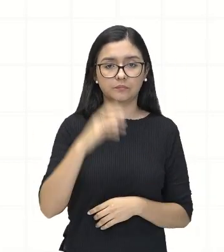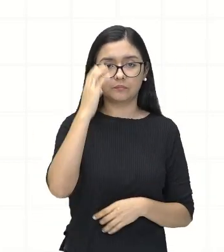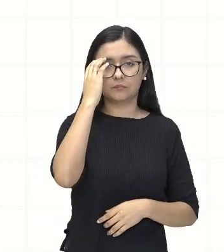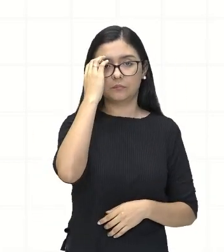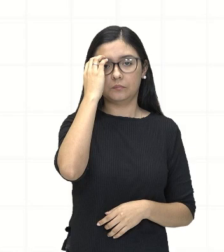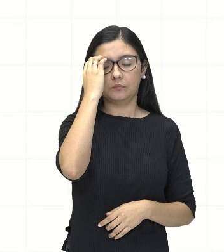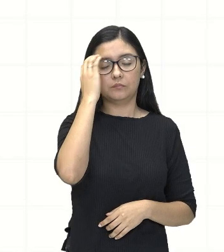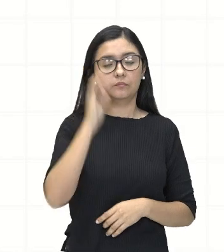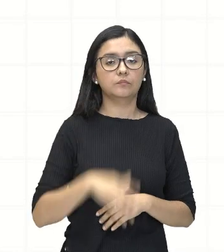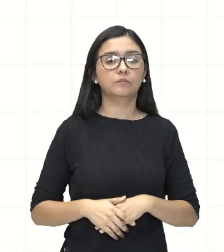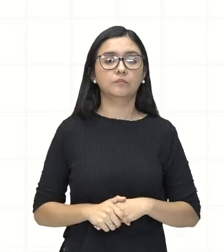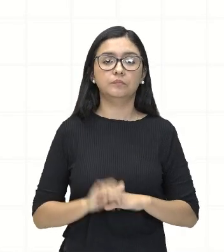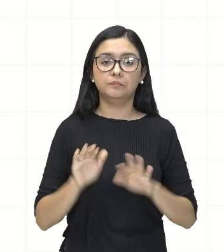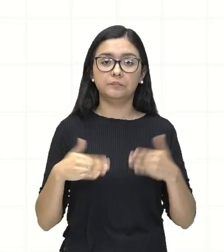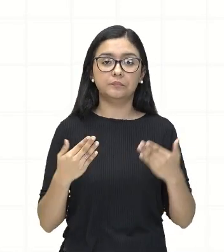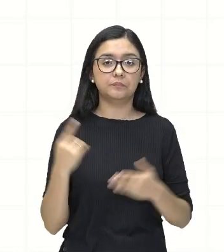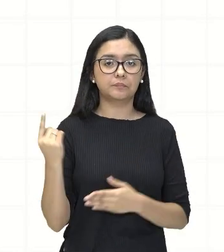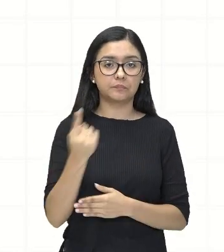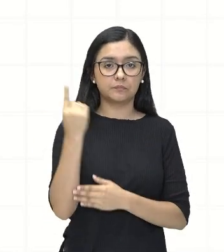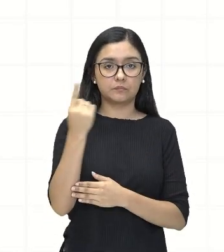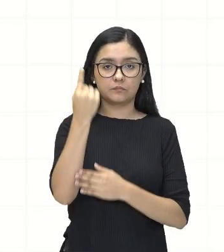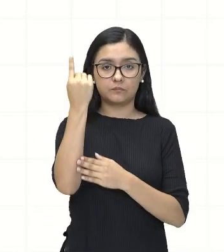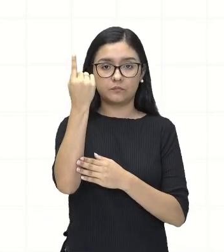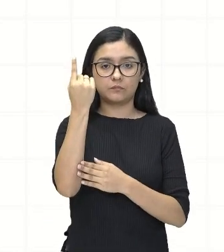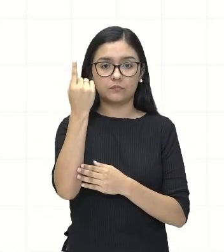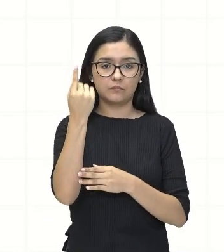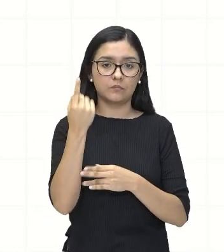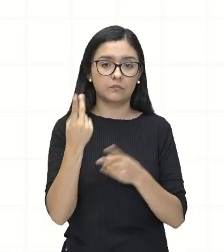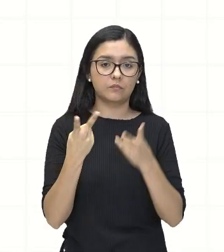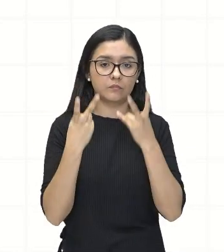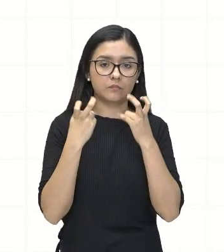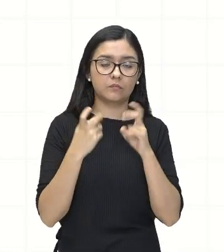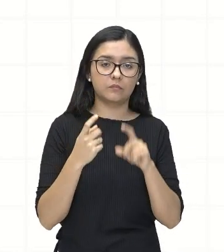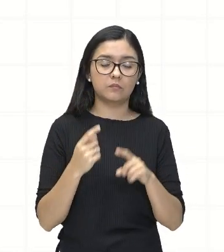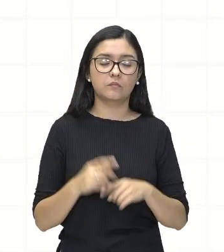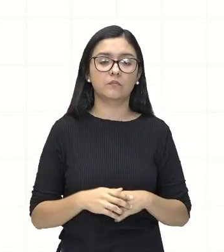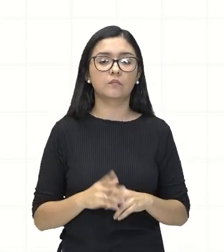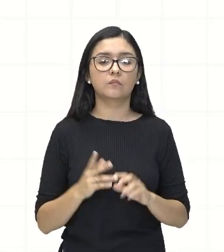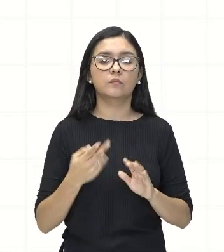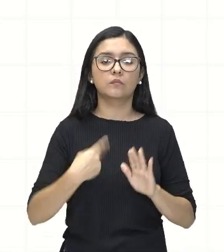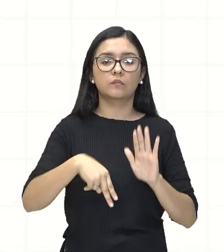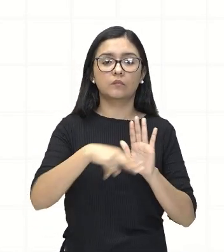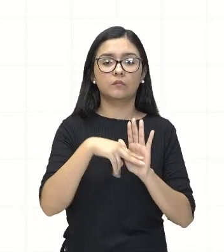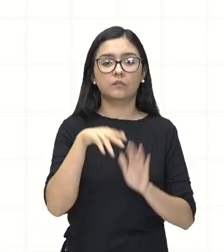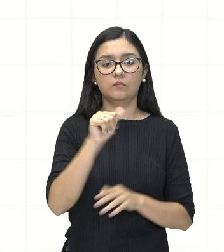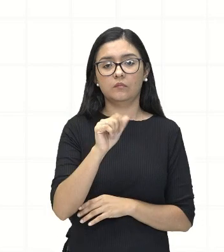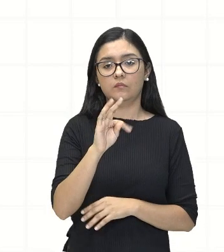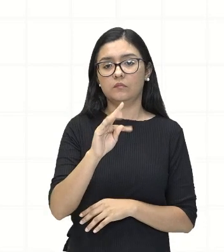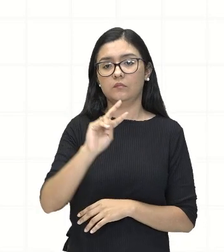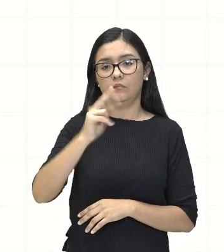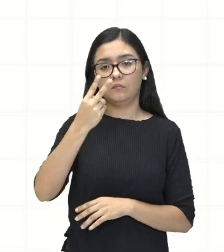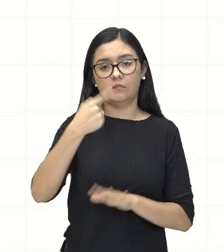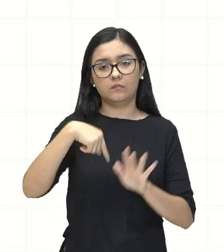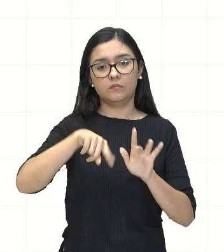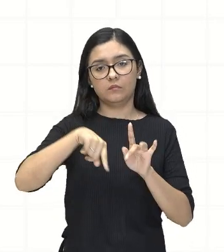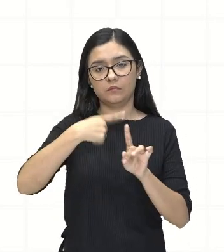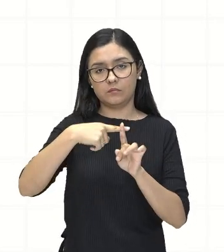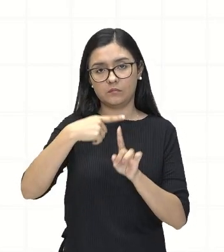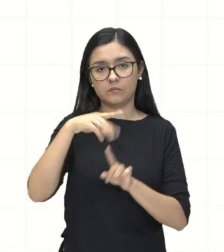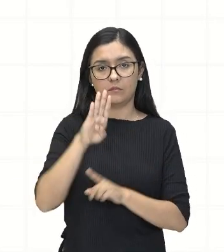Então, a altura que nós já sabemos aqui que é H vai ser igual a A, T ao quadrado mais B.